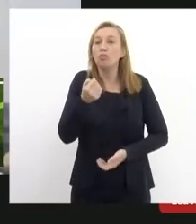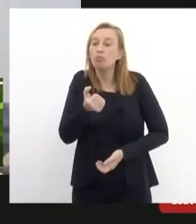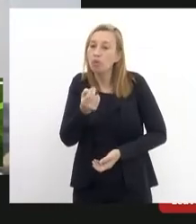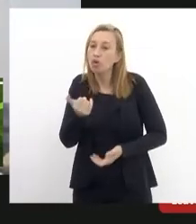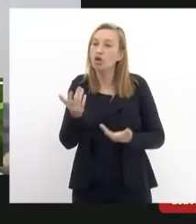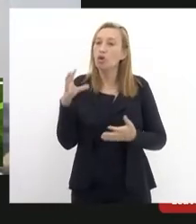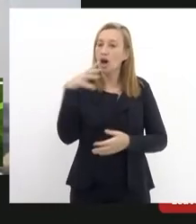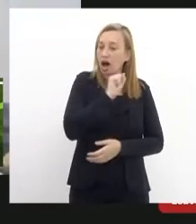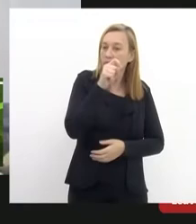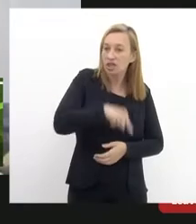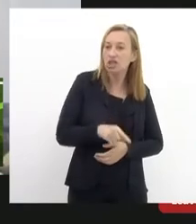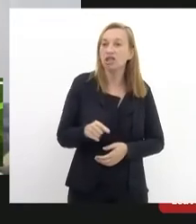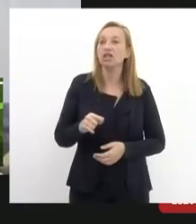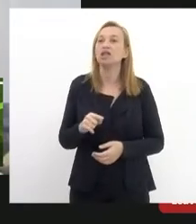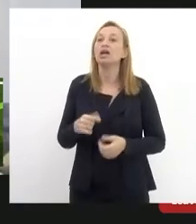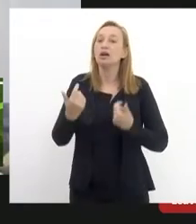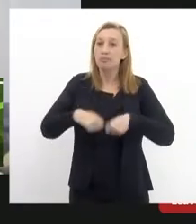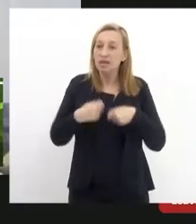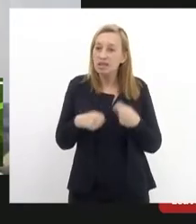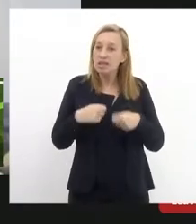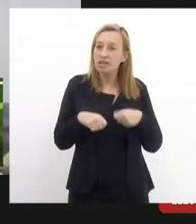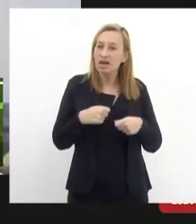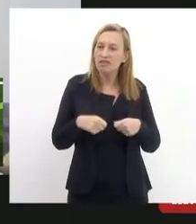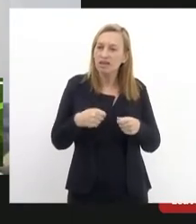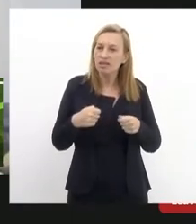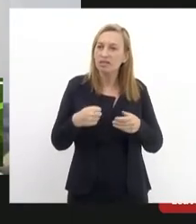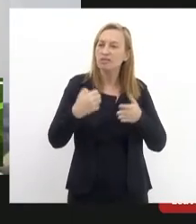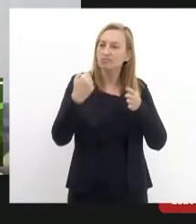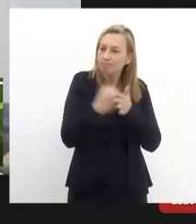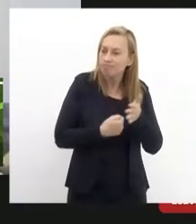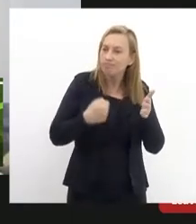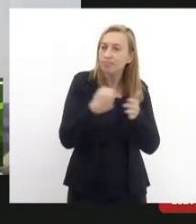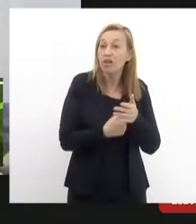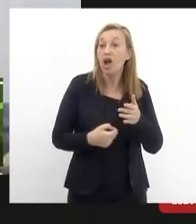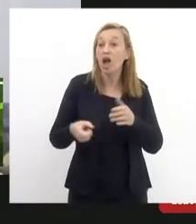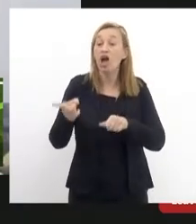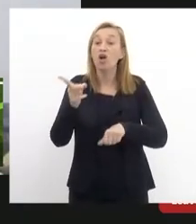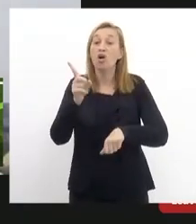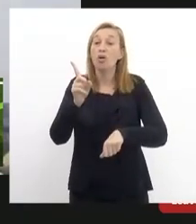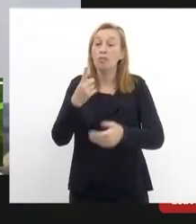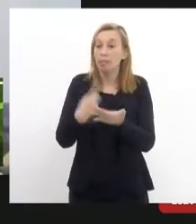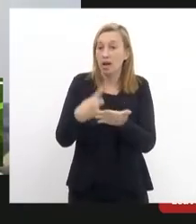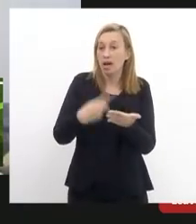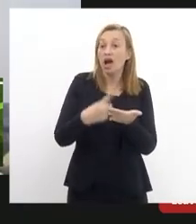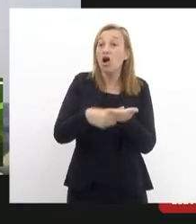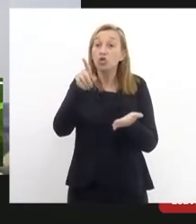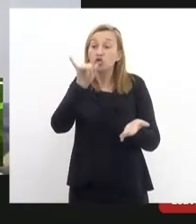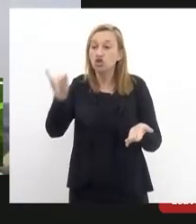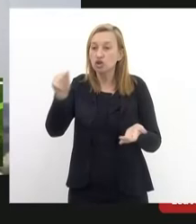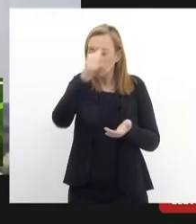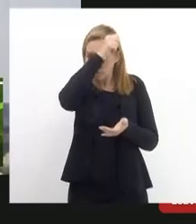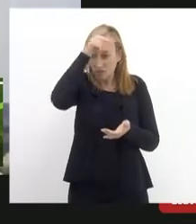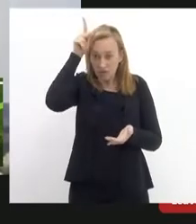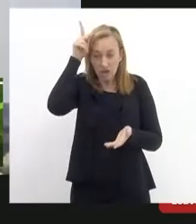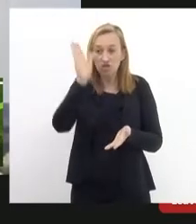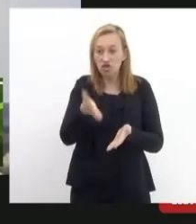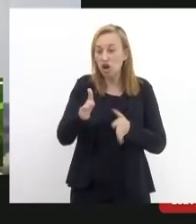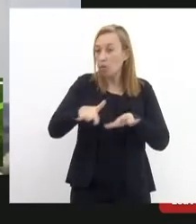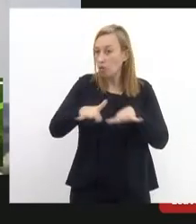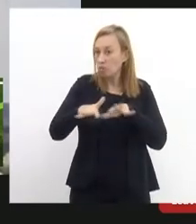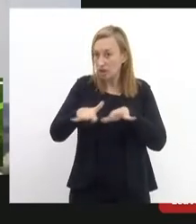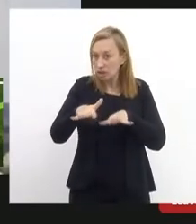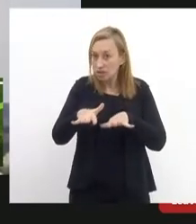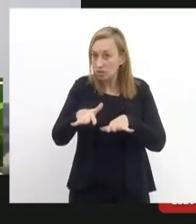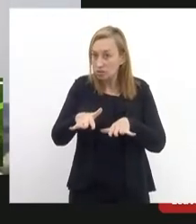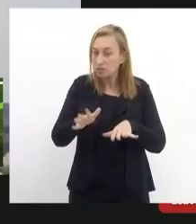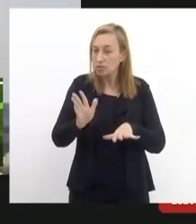intervenção rápida que fiz que precisávamos de tentar uma agenda com o prefeito para o movimento que já protagoniza e que não deve deixar de